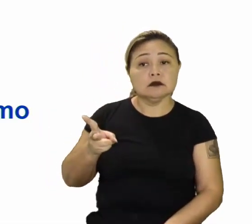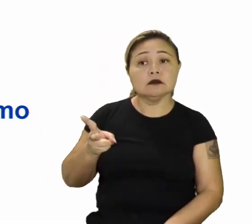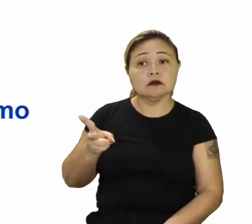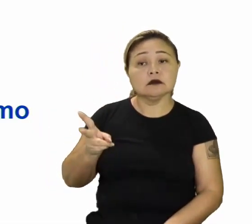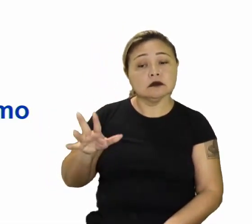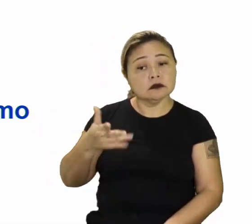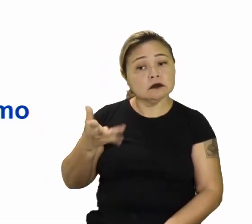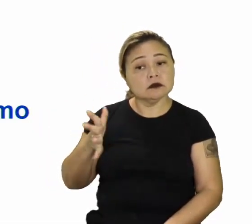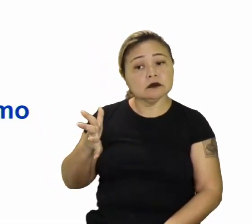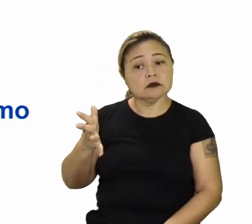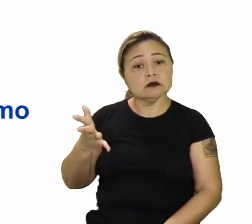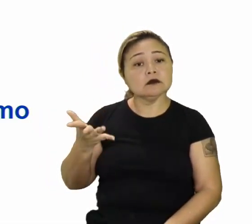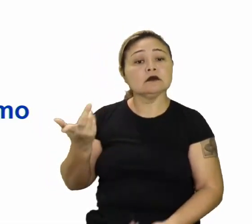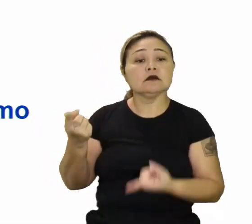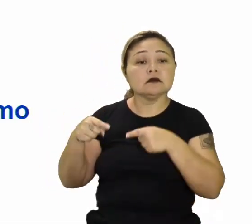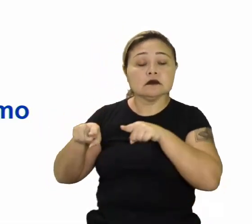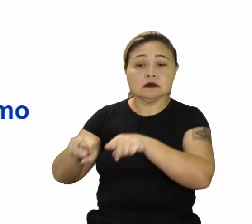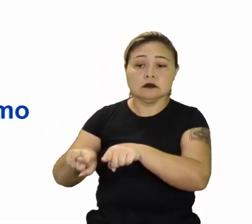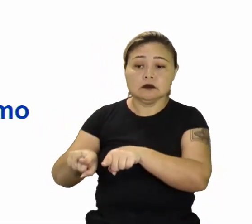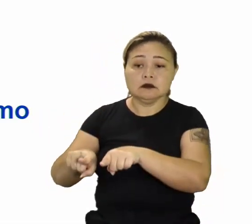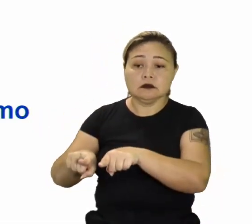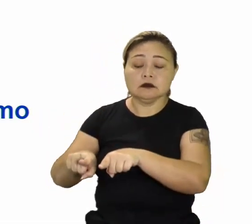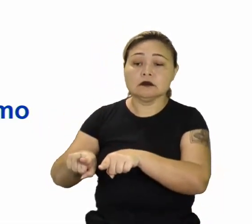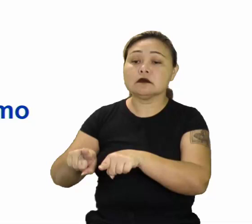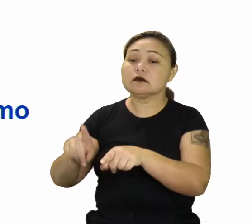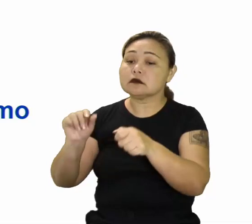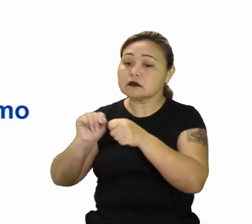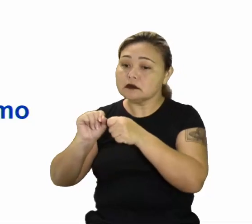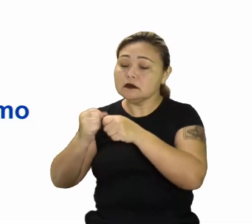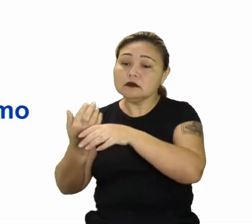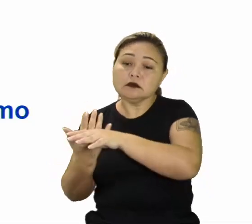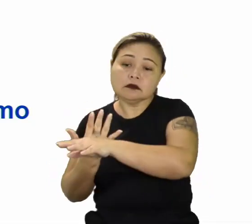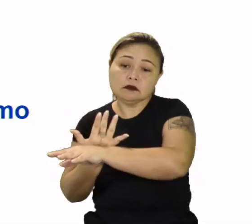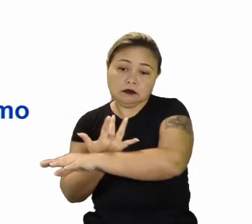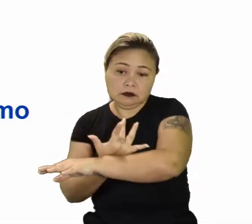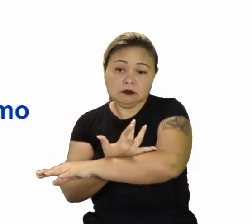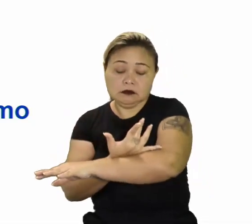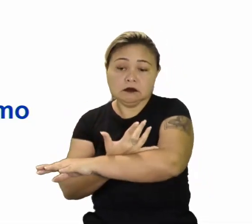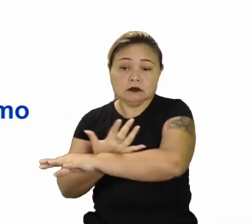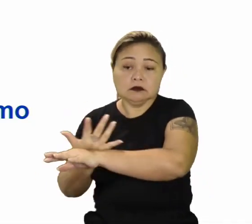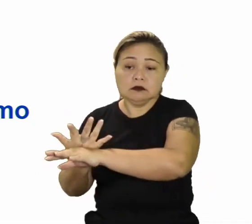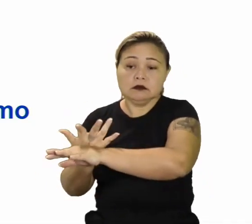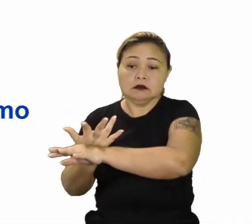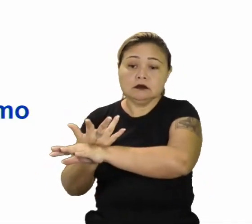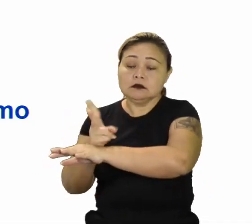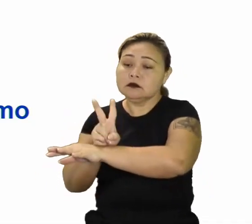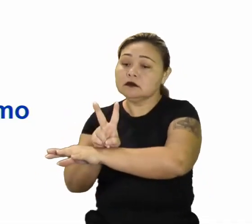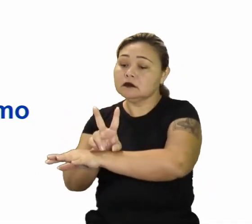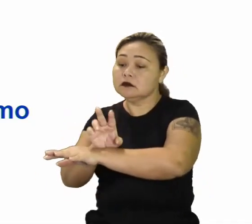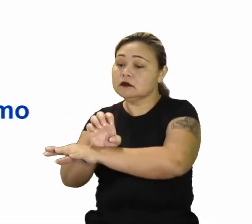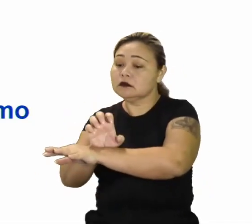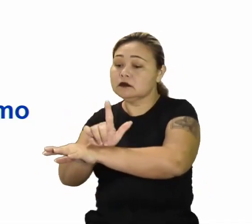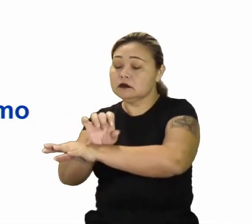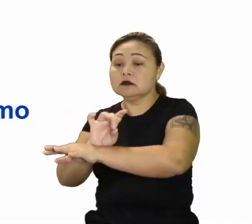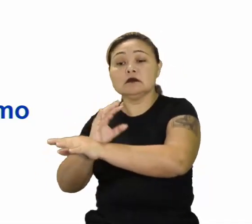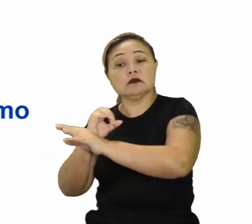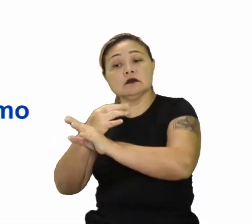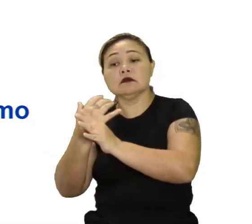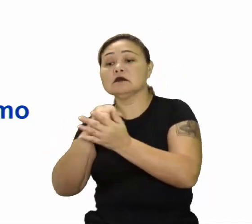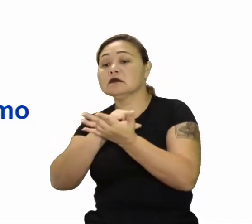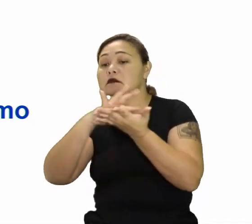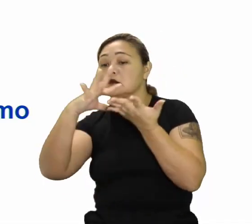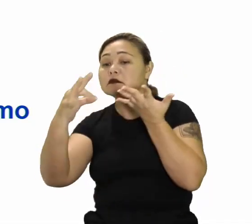no simultâneo, eu vou ter produção vegetativa. Que é a parte foliar,